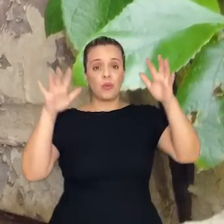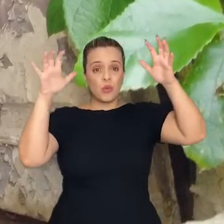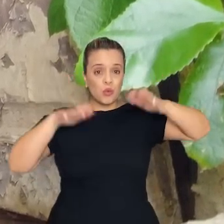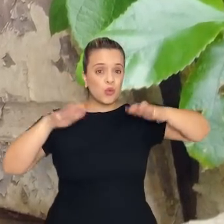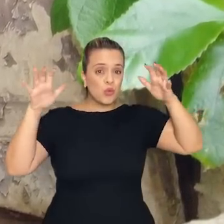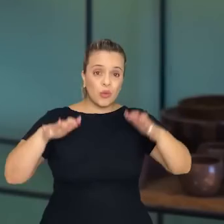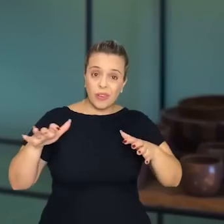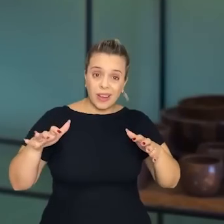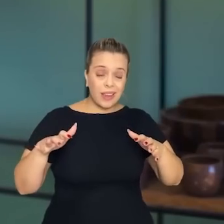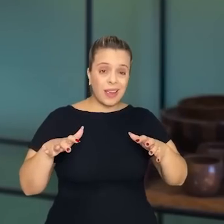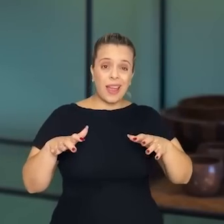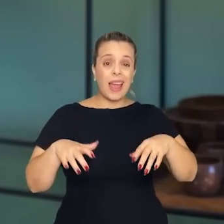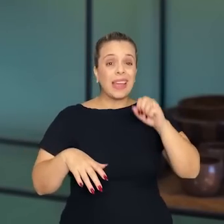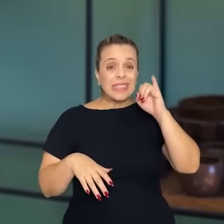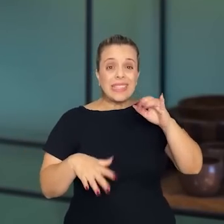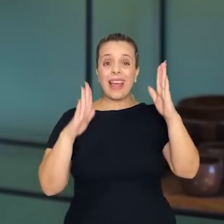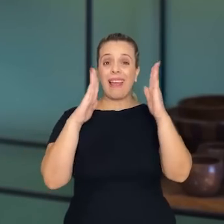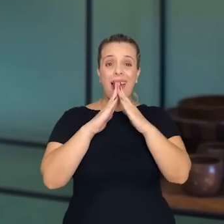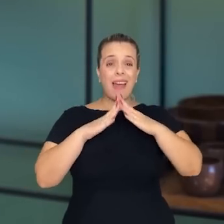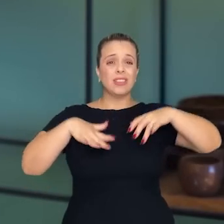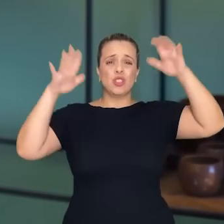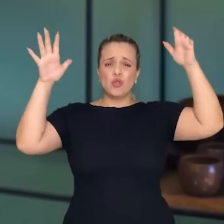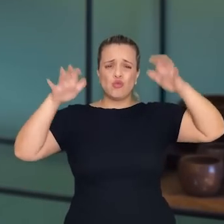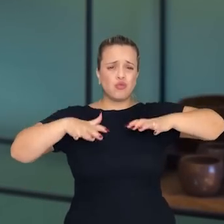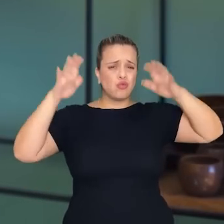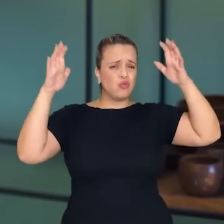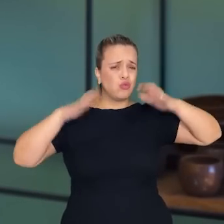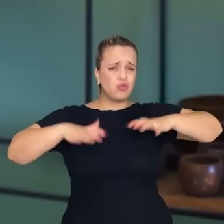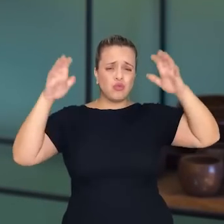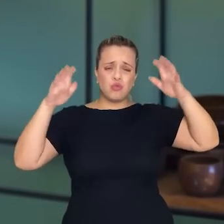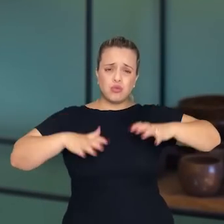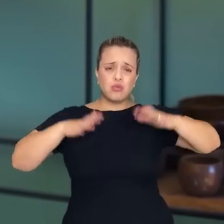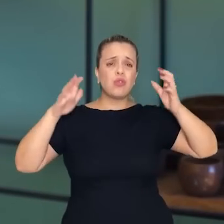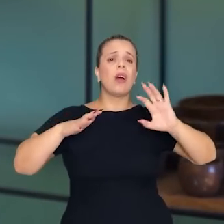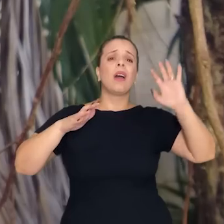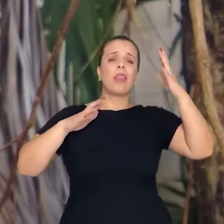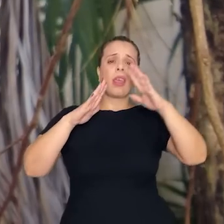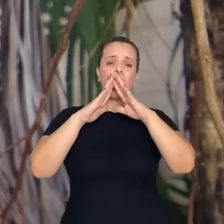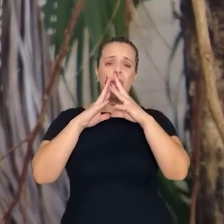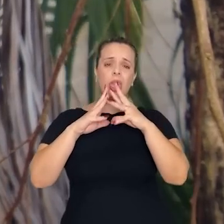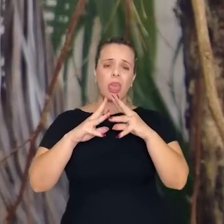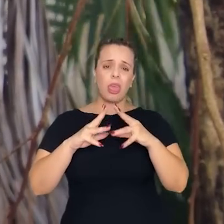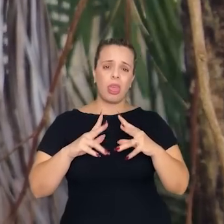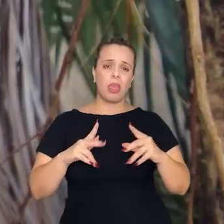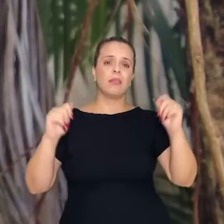Se elas ficam tomando muita chuva, elas vão embora. É